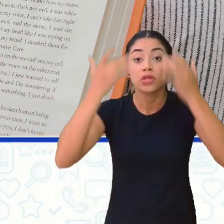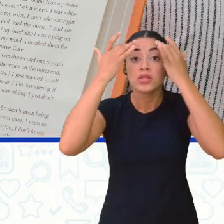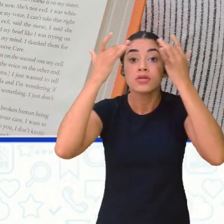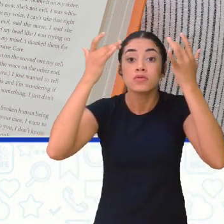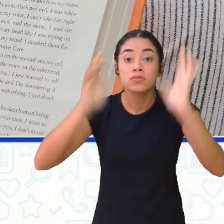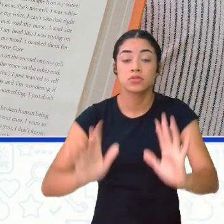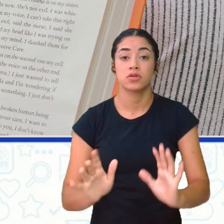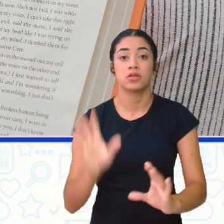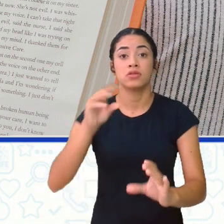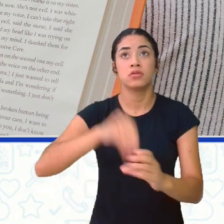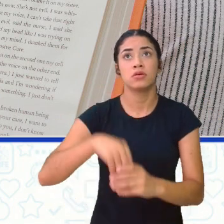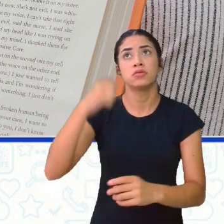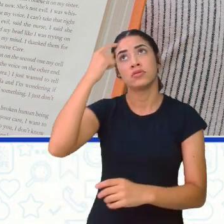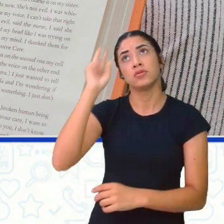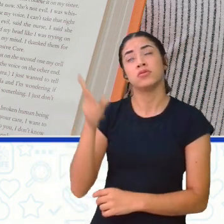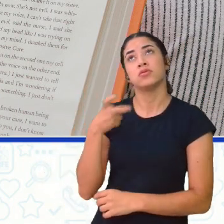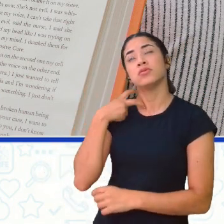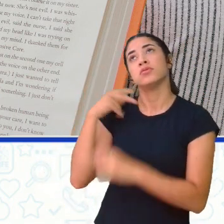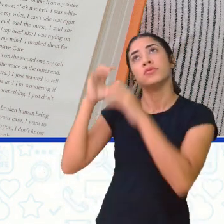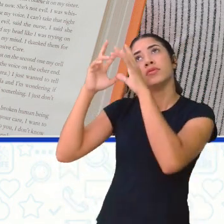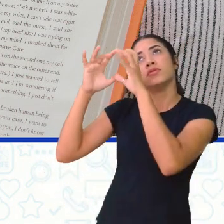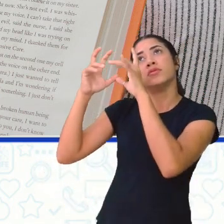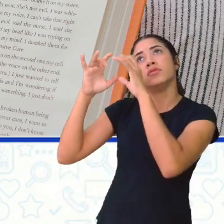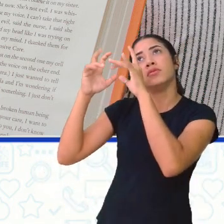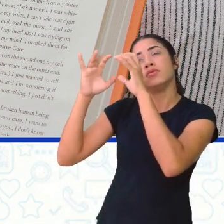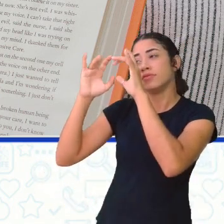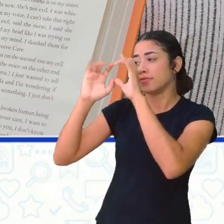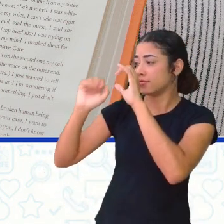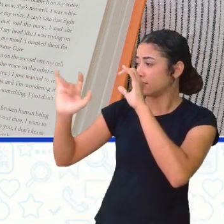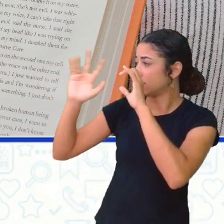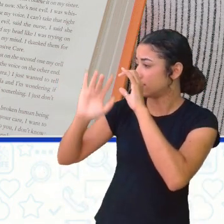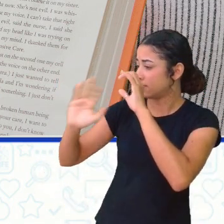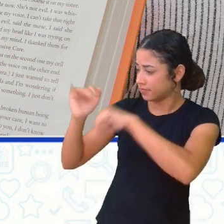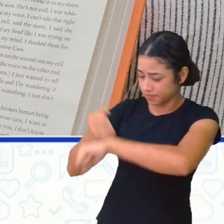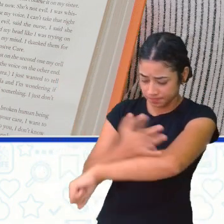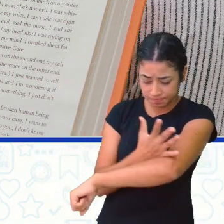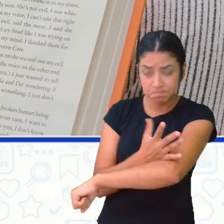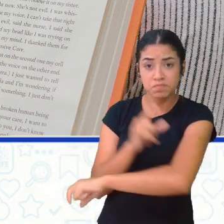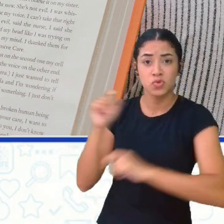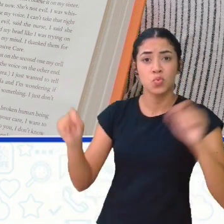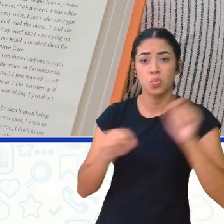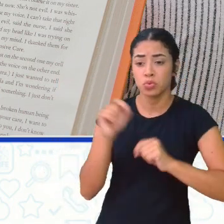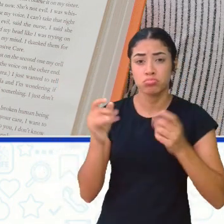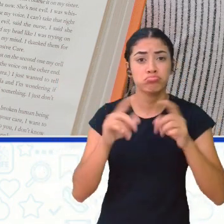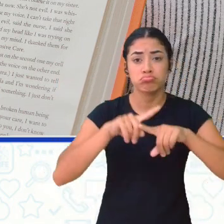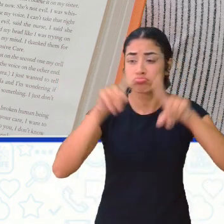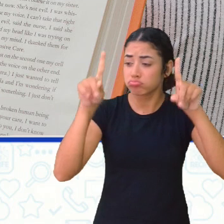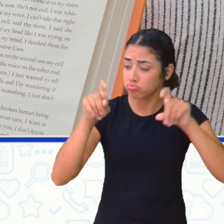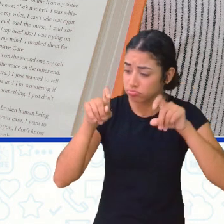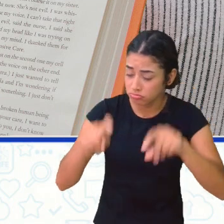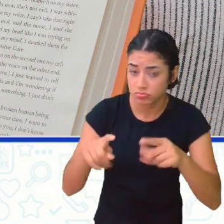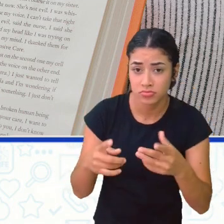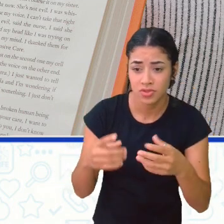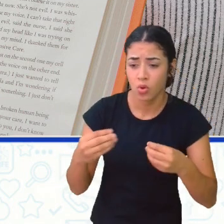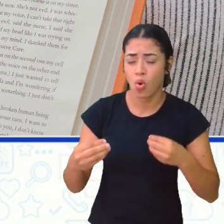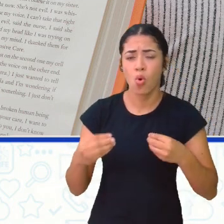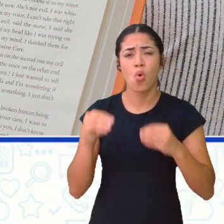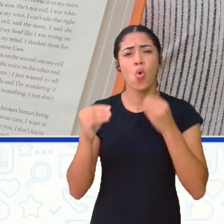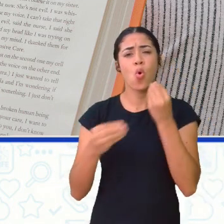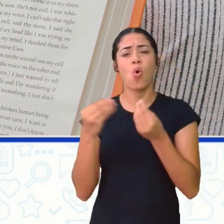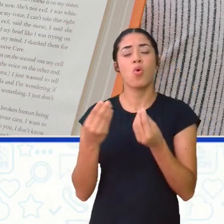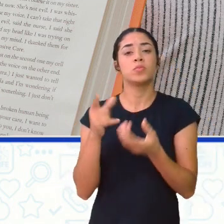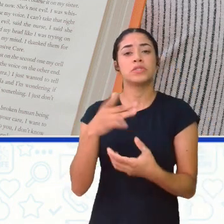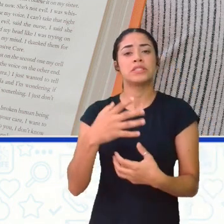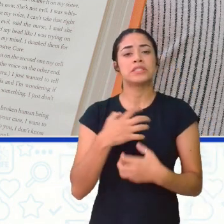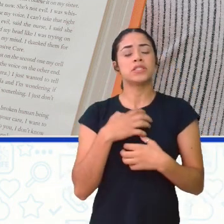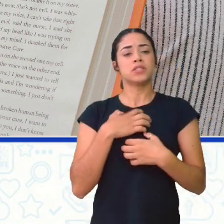Dentro da cabeça Do morceguinho Quais foram As emoções Que ele estava sentindo Como ele se sentiu Ao ser rejeitado Pelo